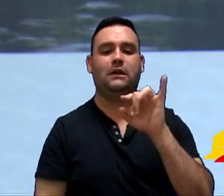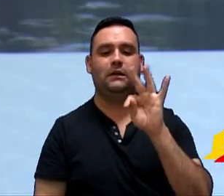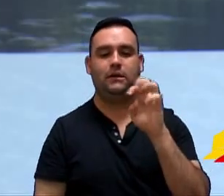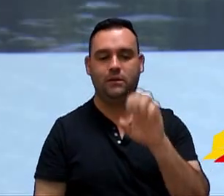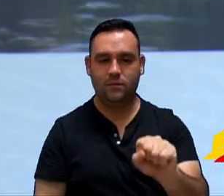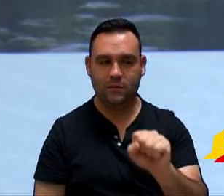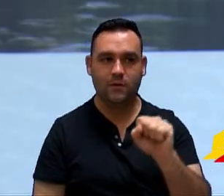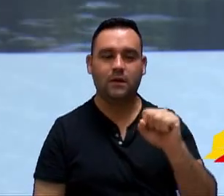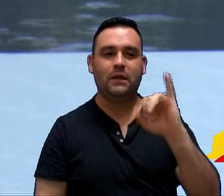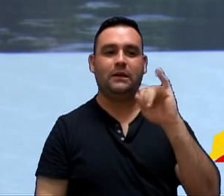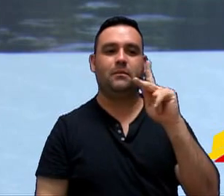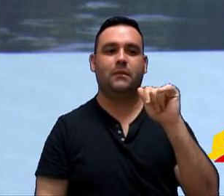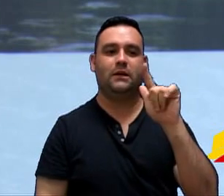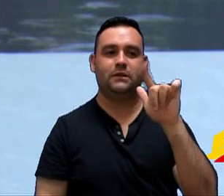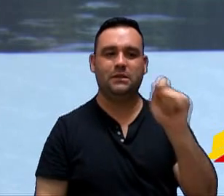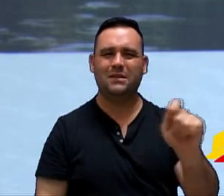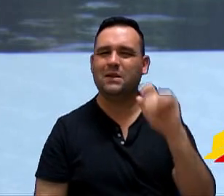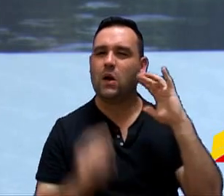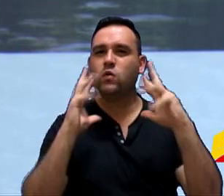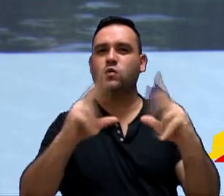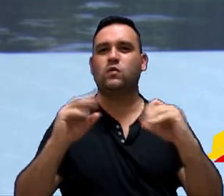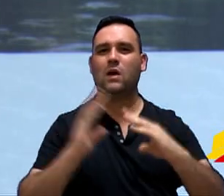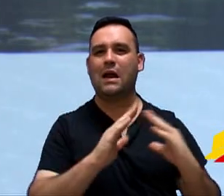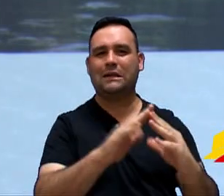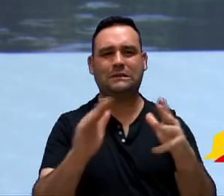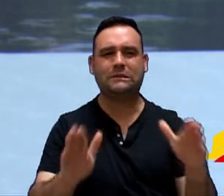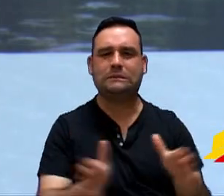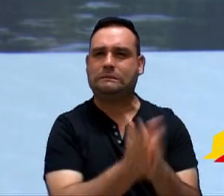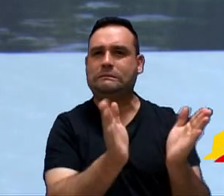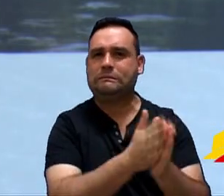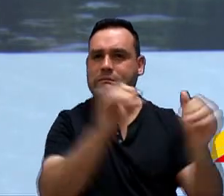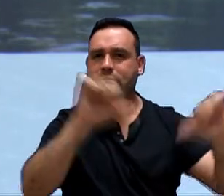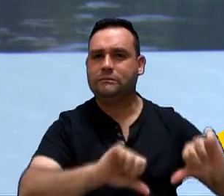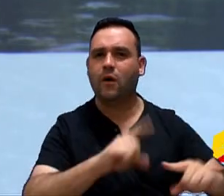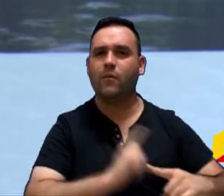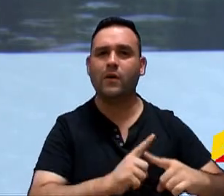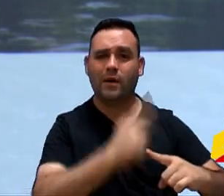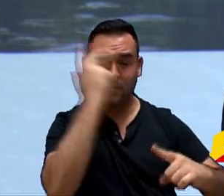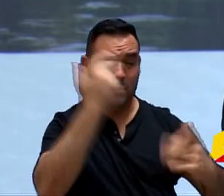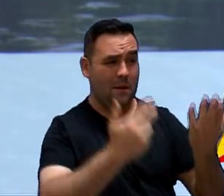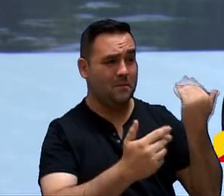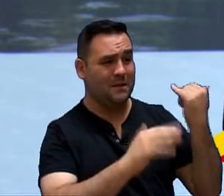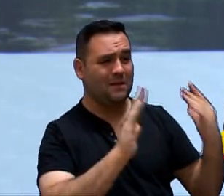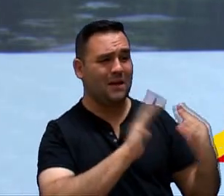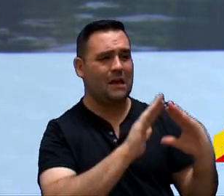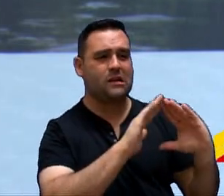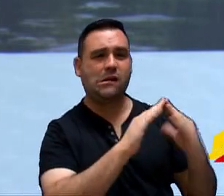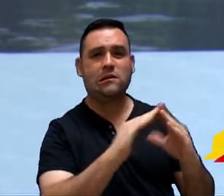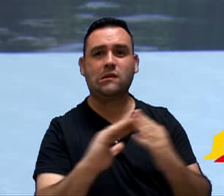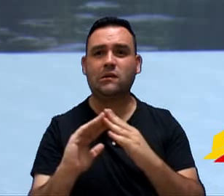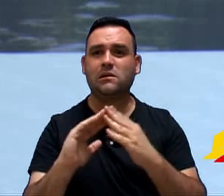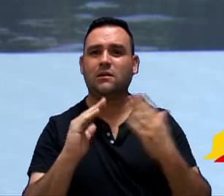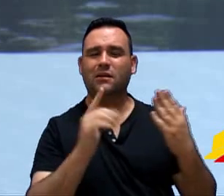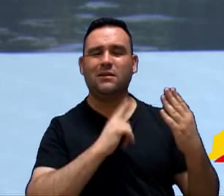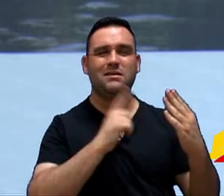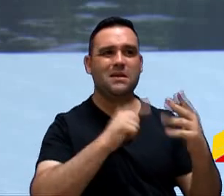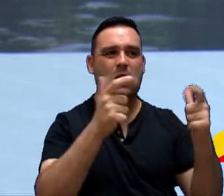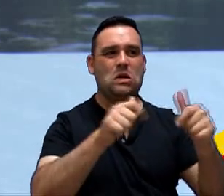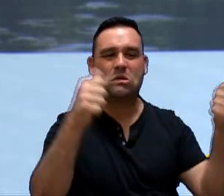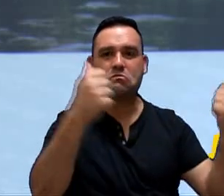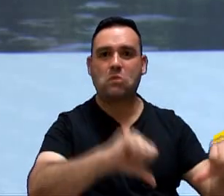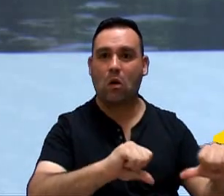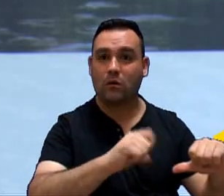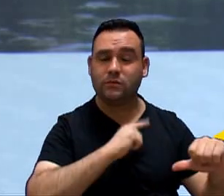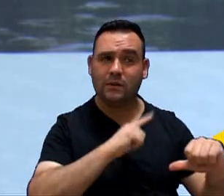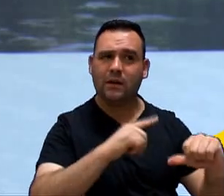do residencial Ipatinga, dos condomínios pobres mesmo, onde a pessoa morava na beira do brejo, do esgoto.